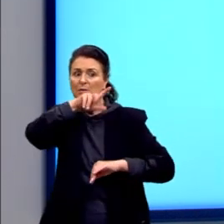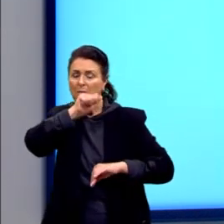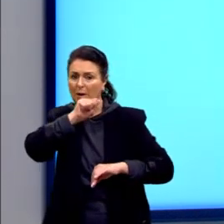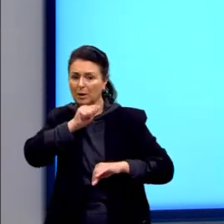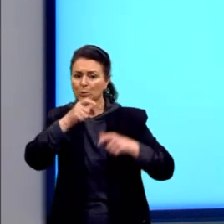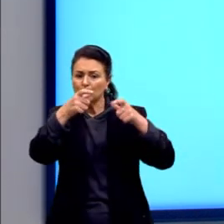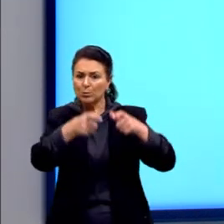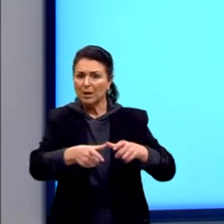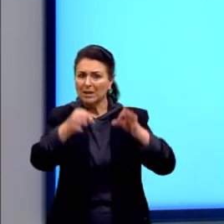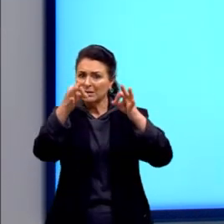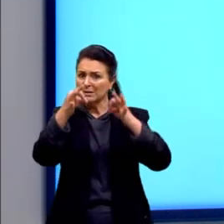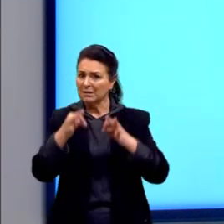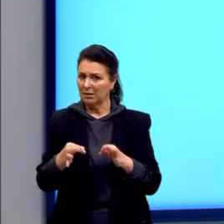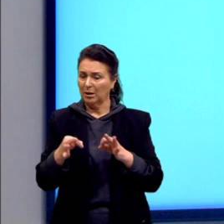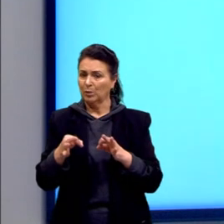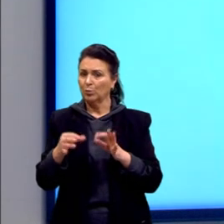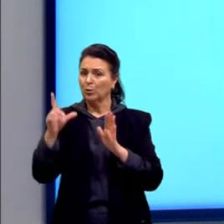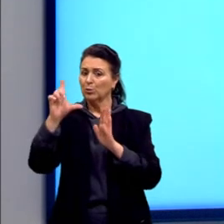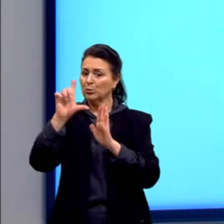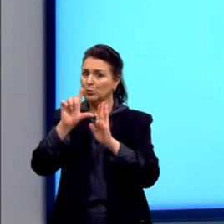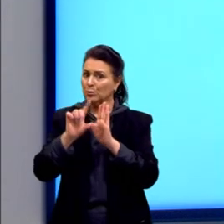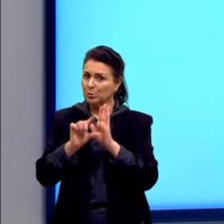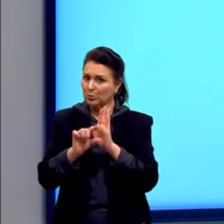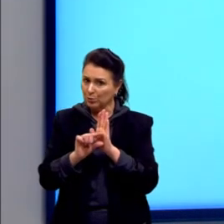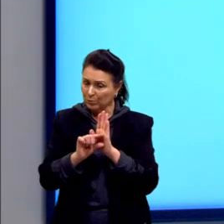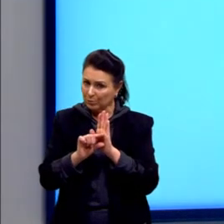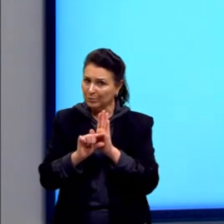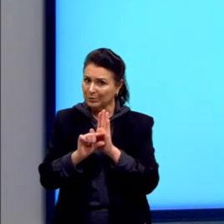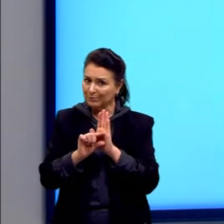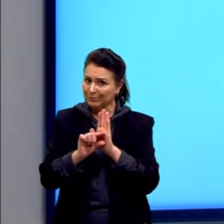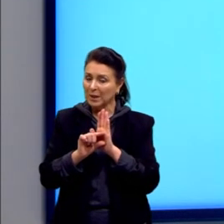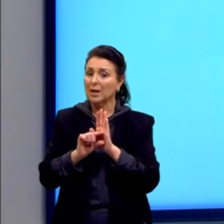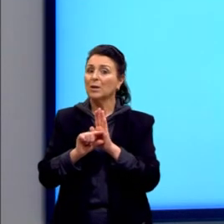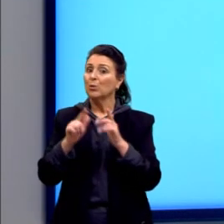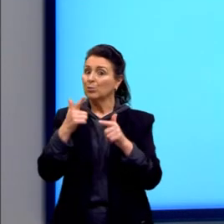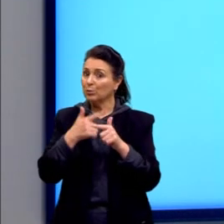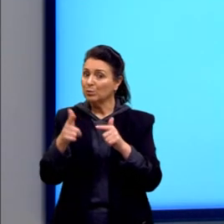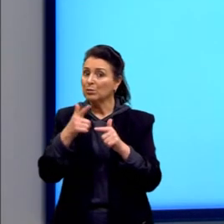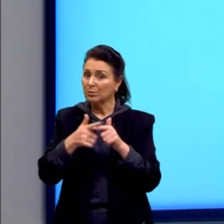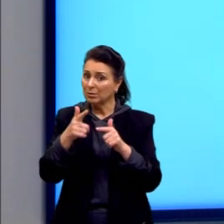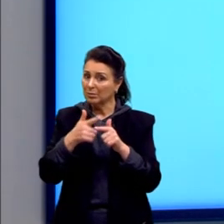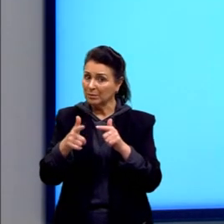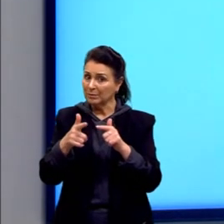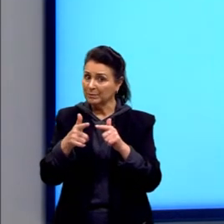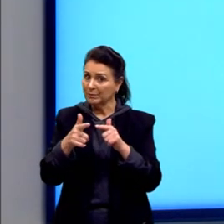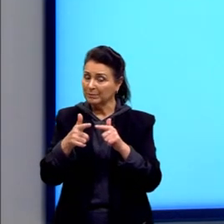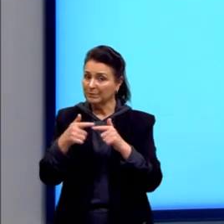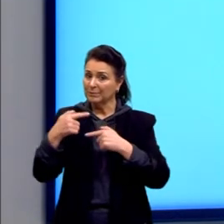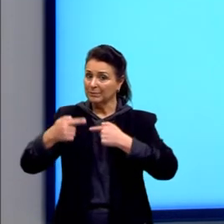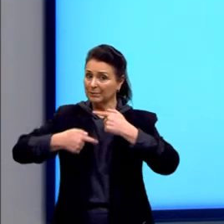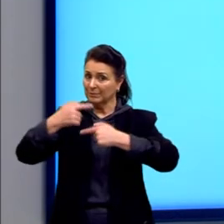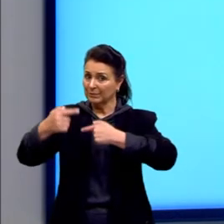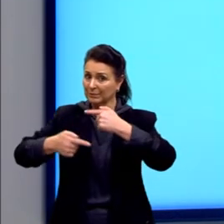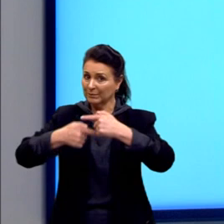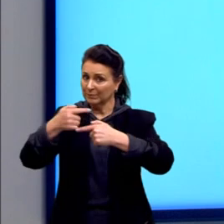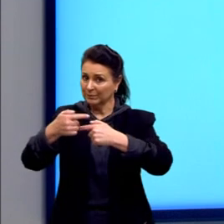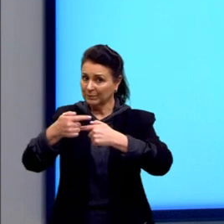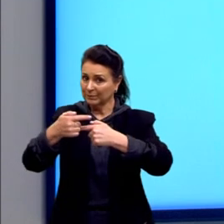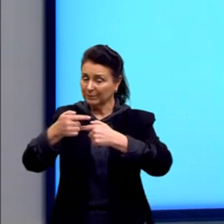minimizaria, diminuiria a ocorrência desses problemas aí. Então,